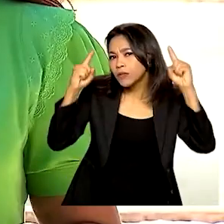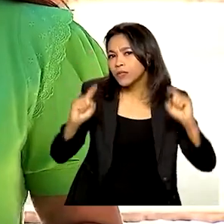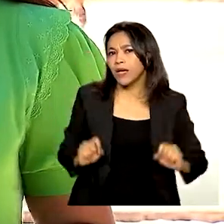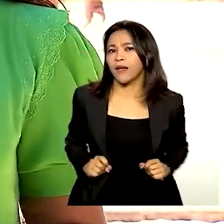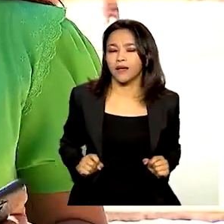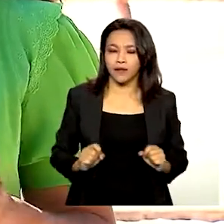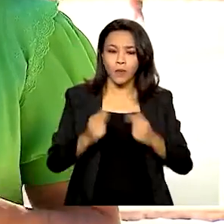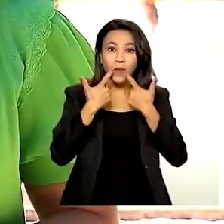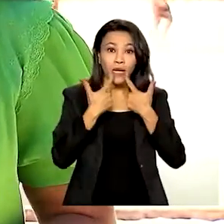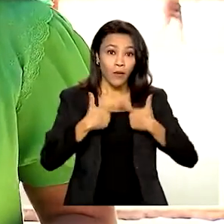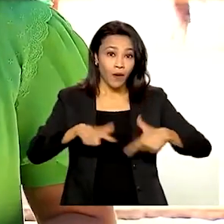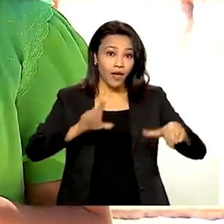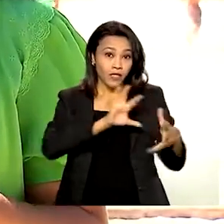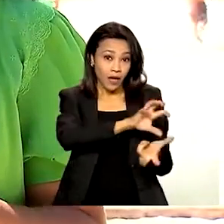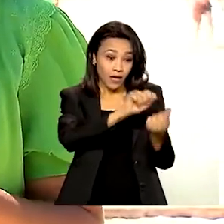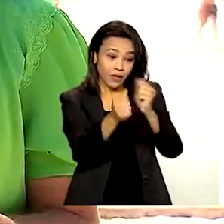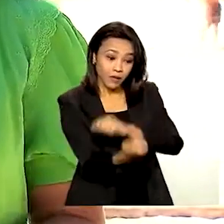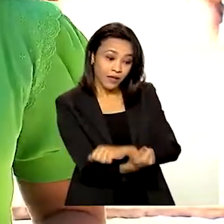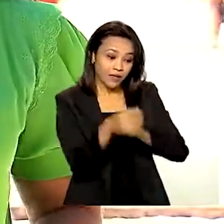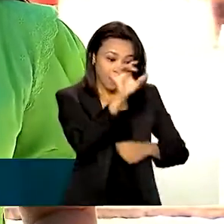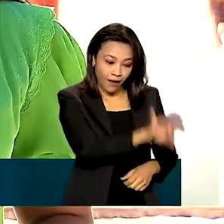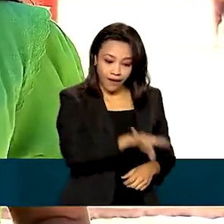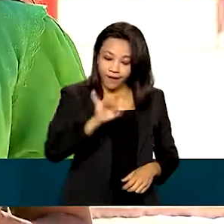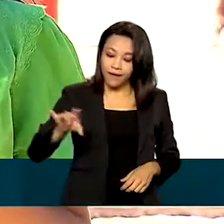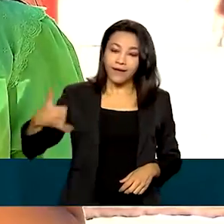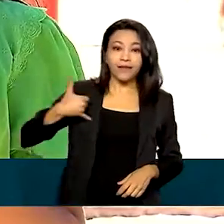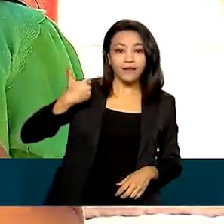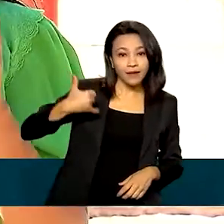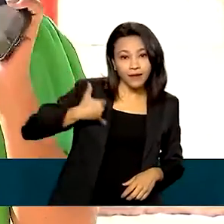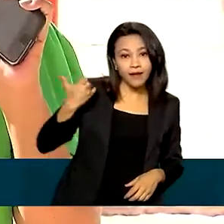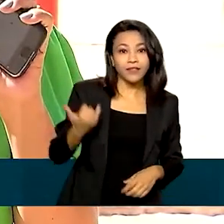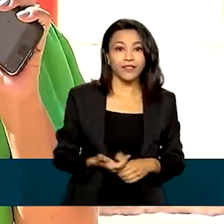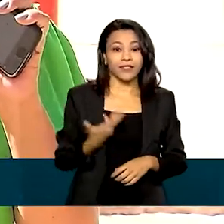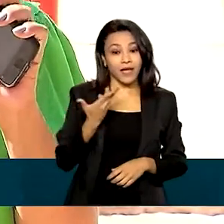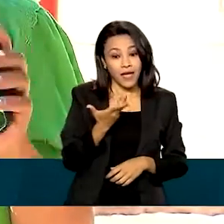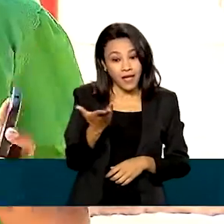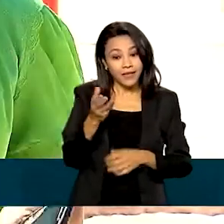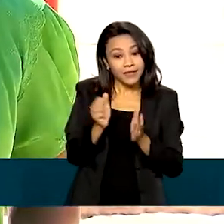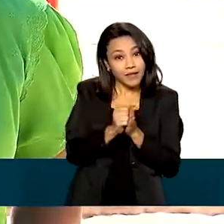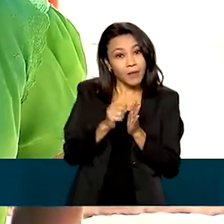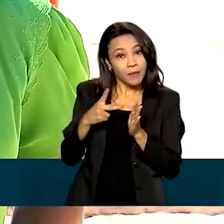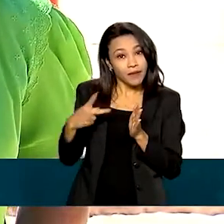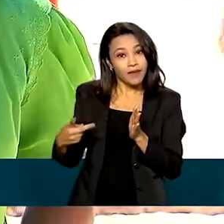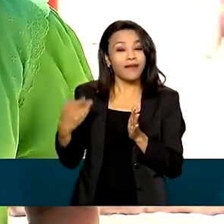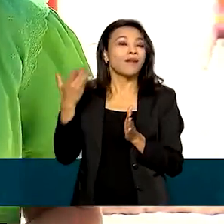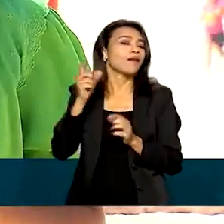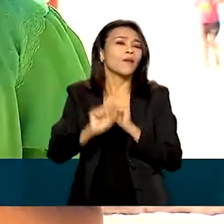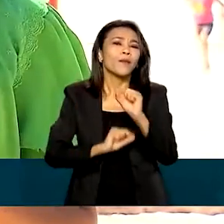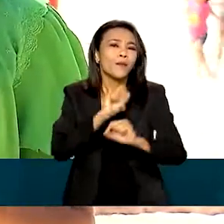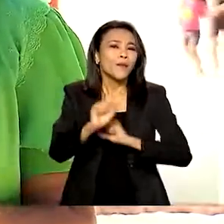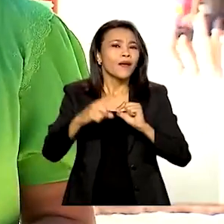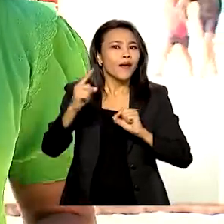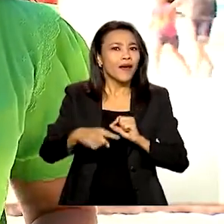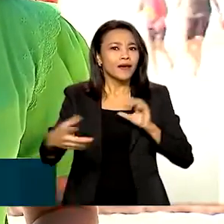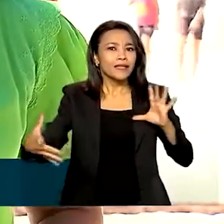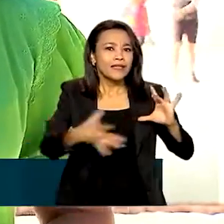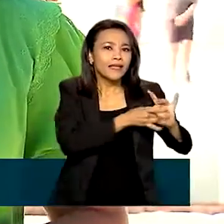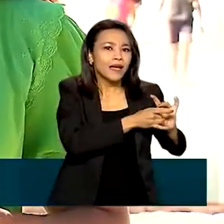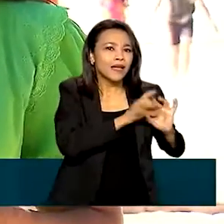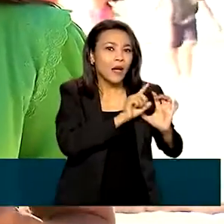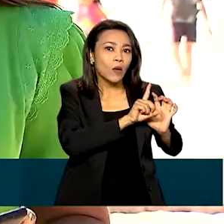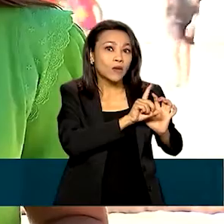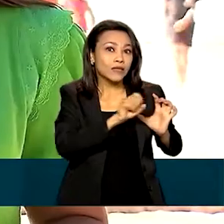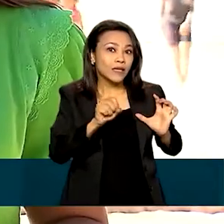Com uma linguagem adaptada a cada faixa etária, a nova ferramenta é ligada diretamente ao Disque 100.